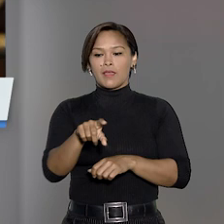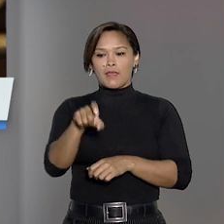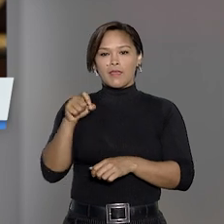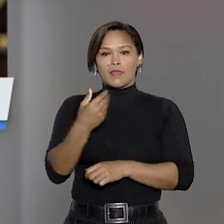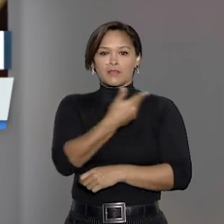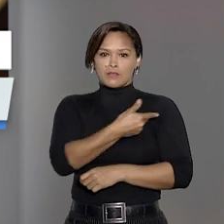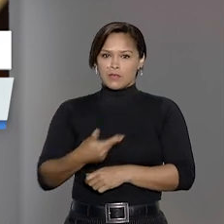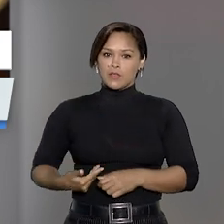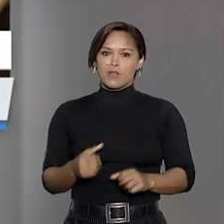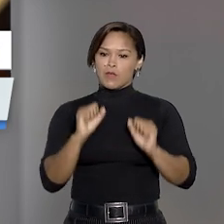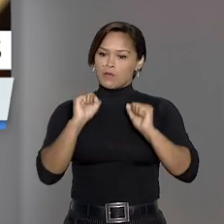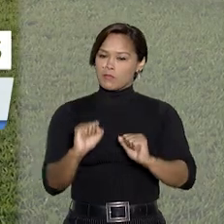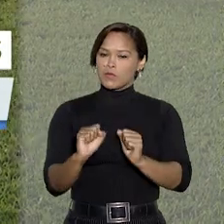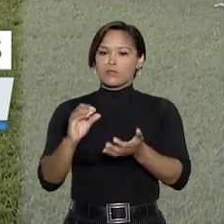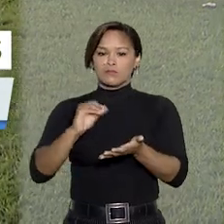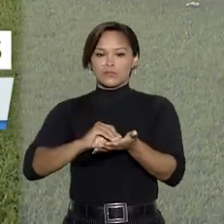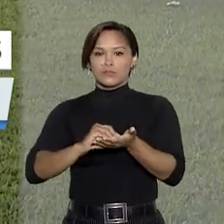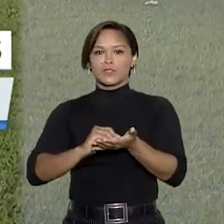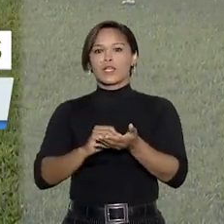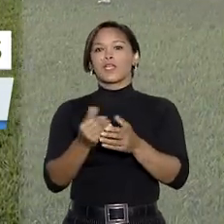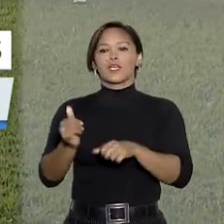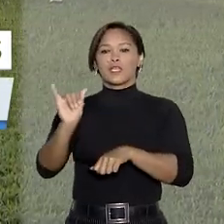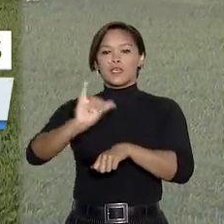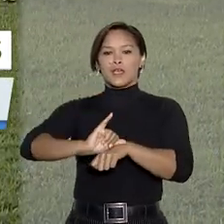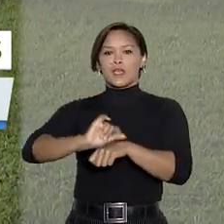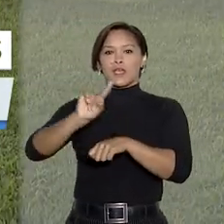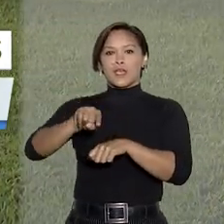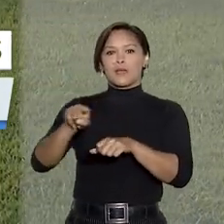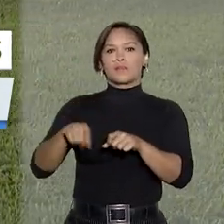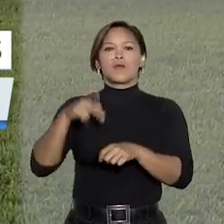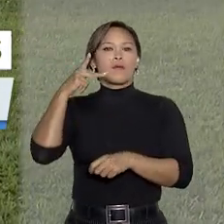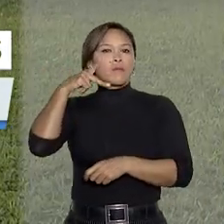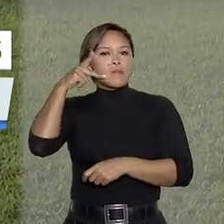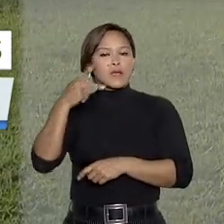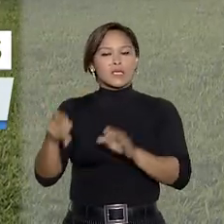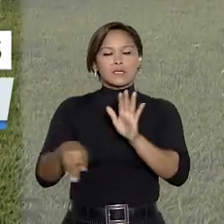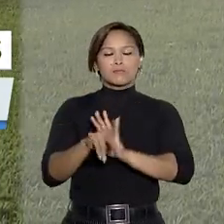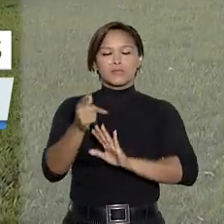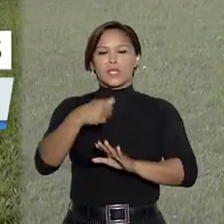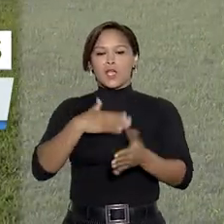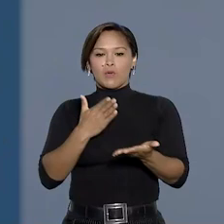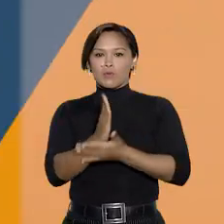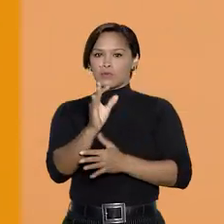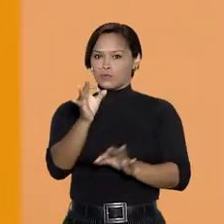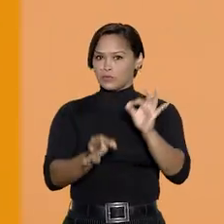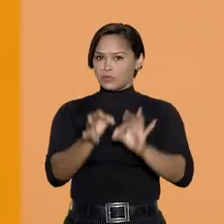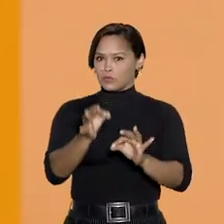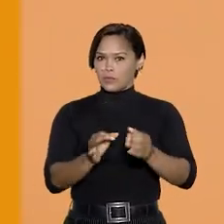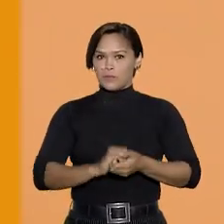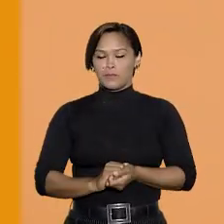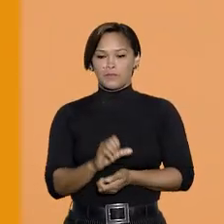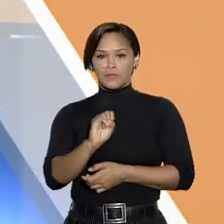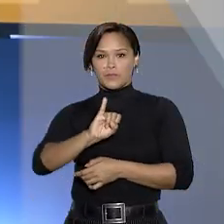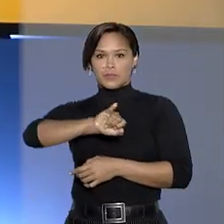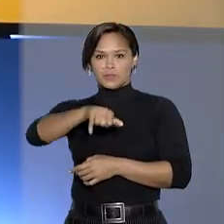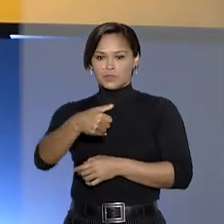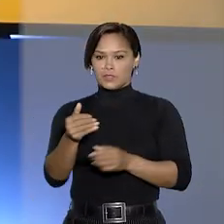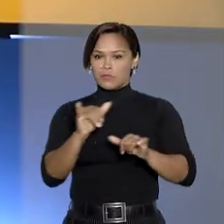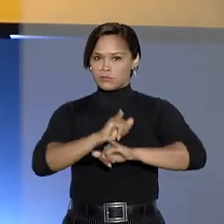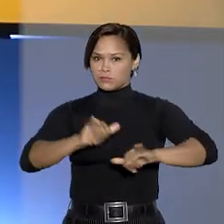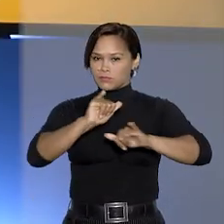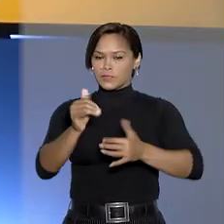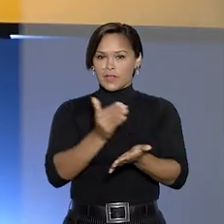ex-governador poderá se ausentar de João Pessoa sem precisar pedir autorização judicial. O STJ